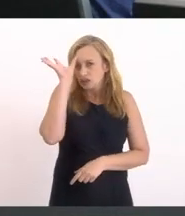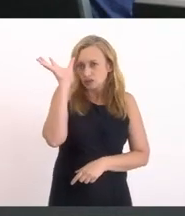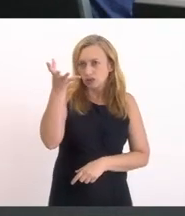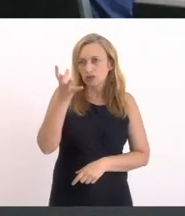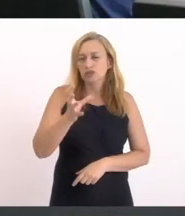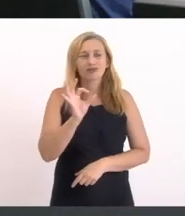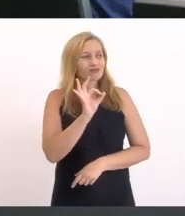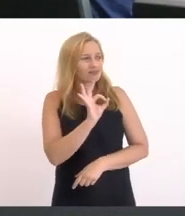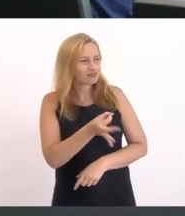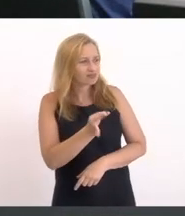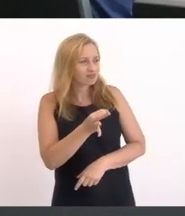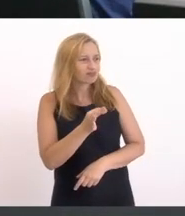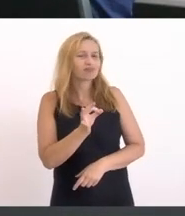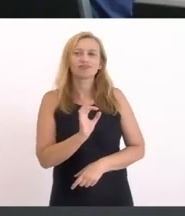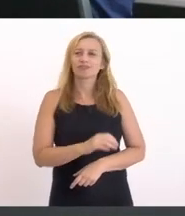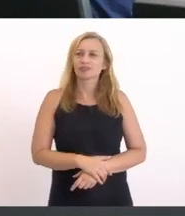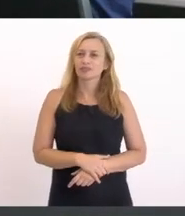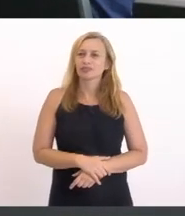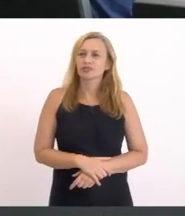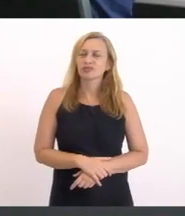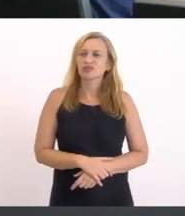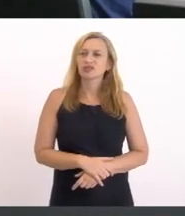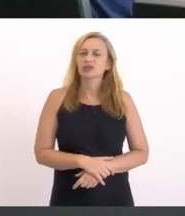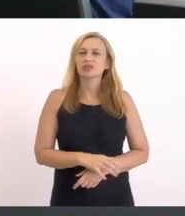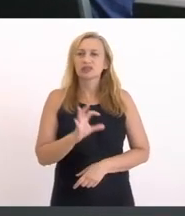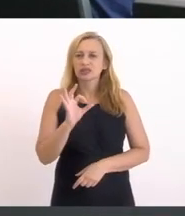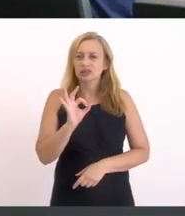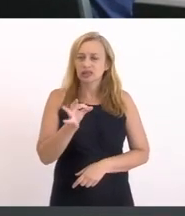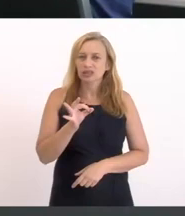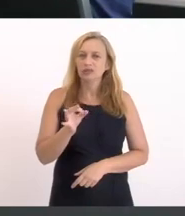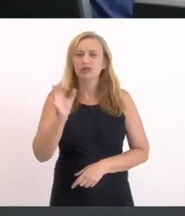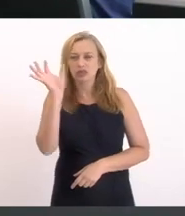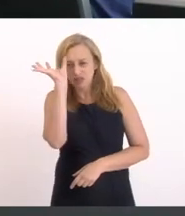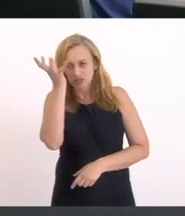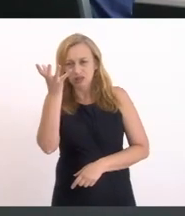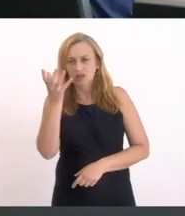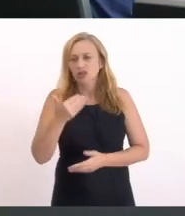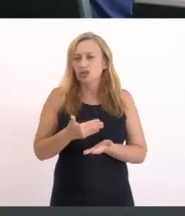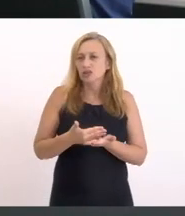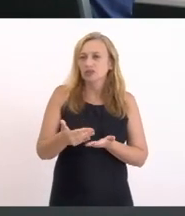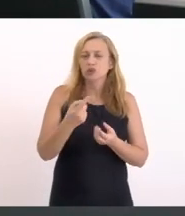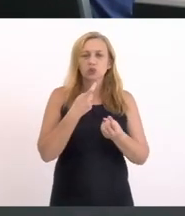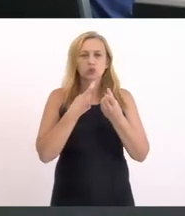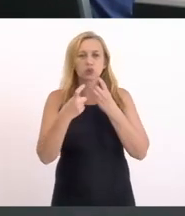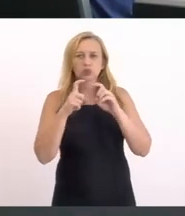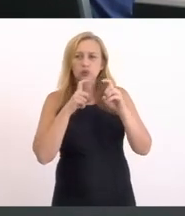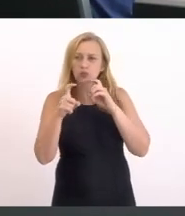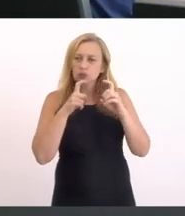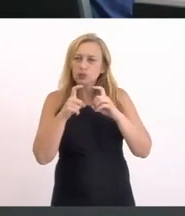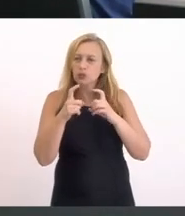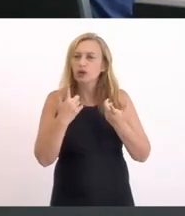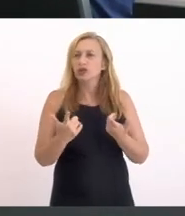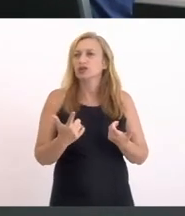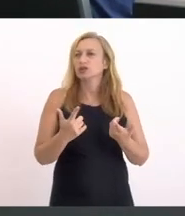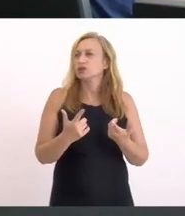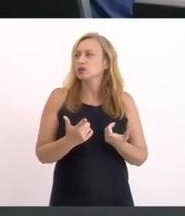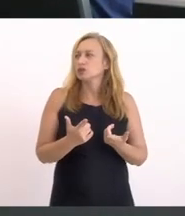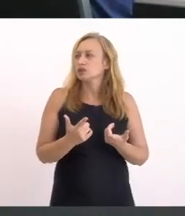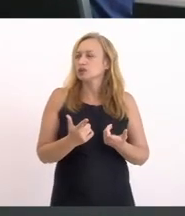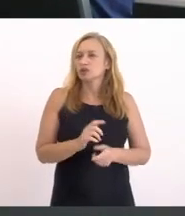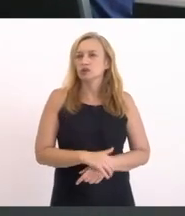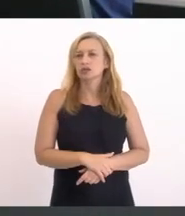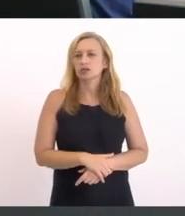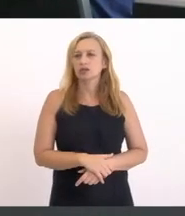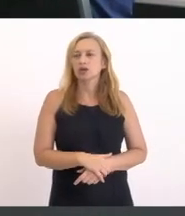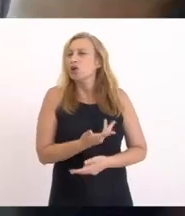Realmente solução Porque elas demandem solução A gente está aqui Começando um debate A gente está aqui Começando uma discussão